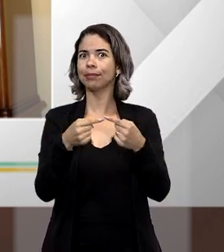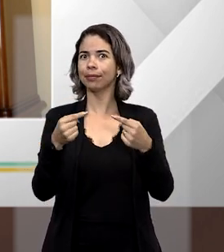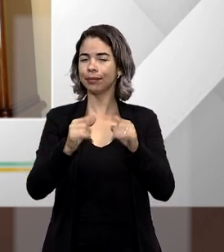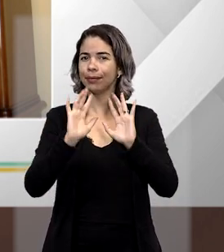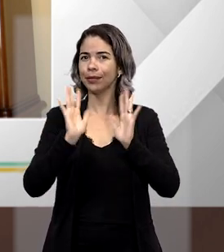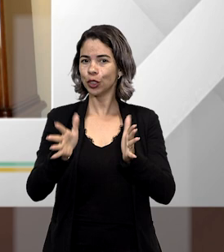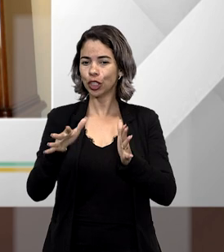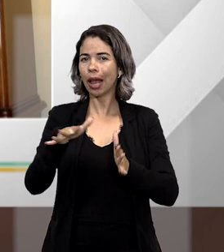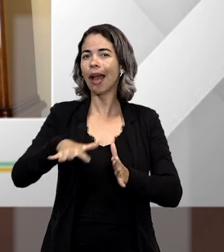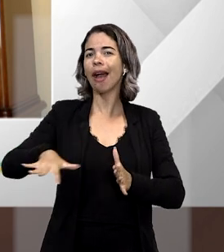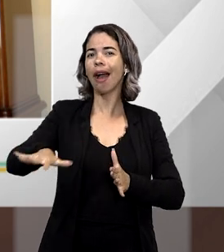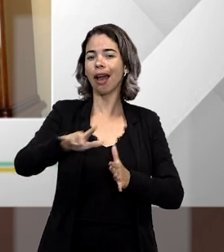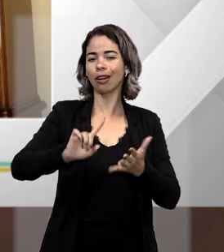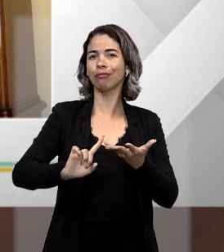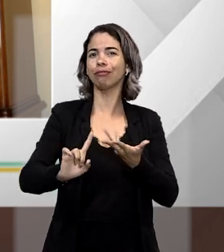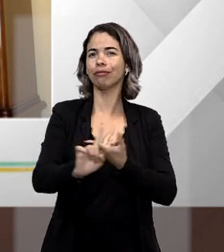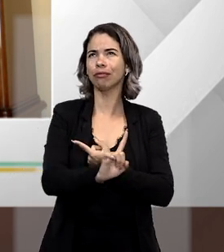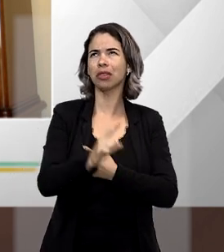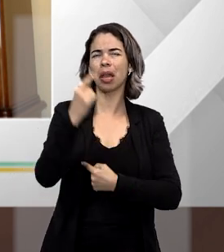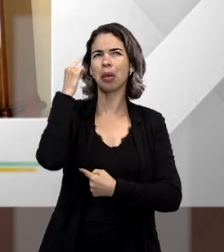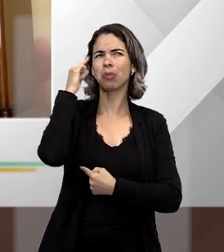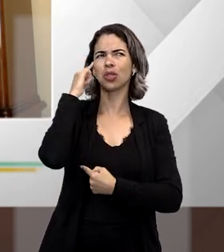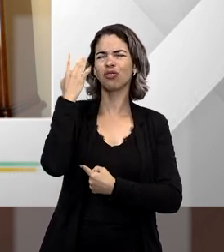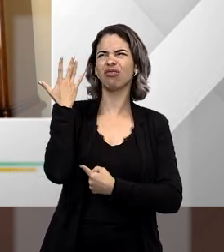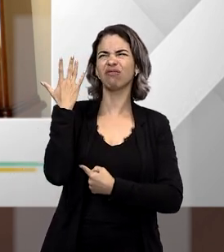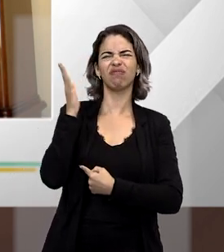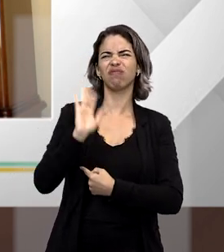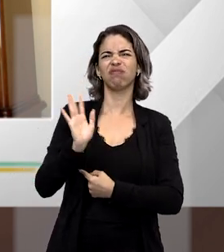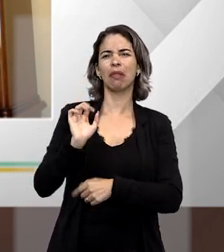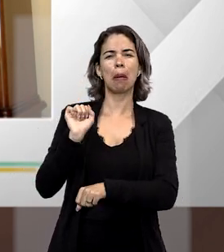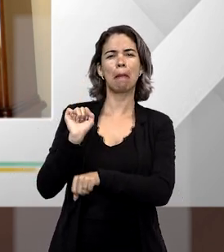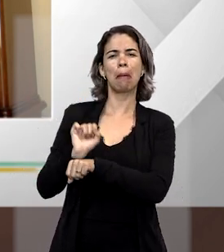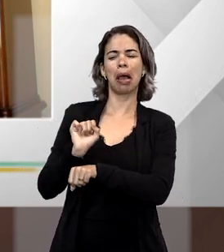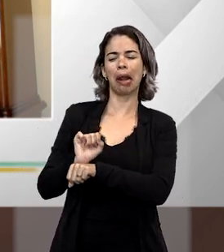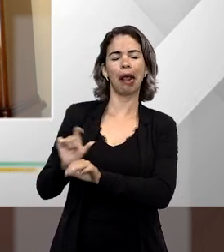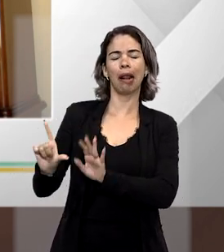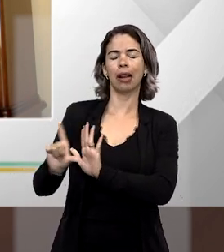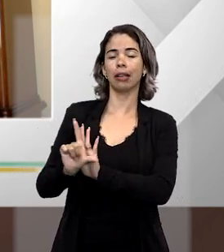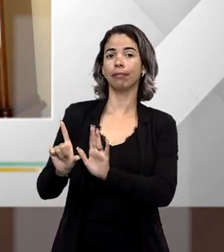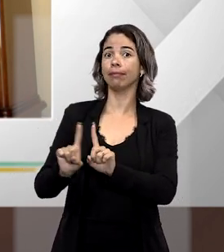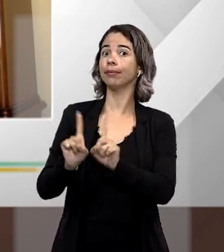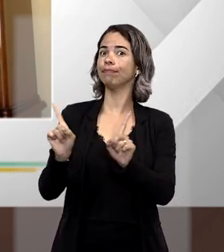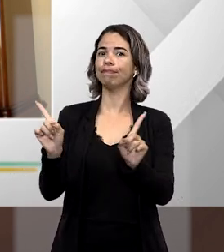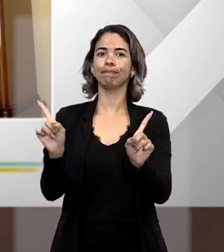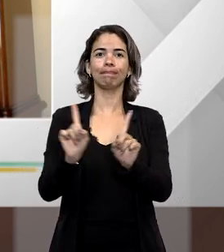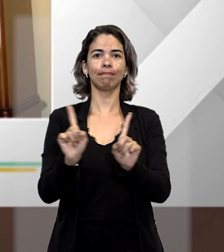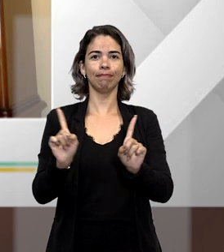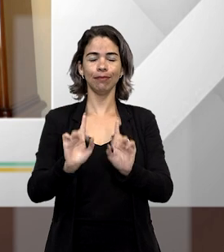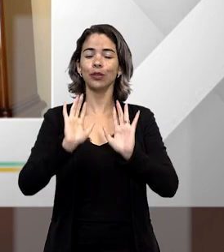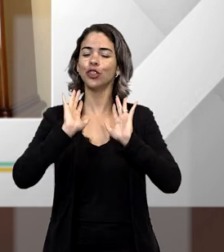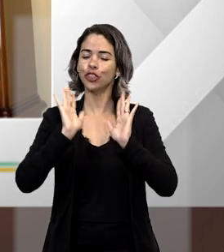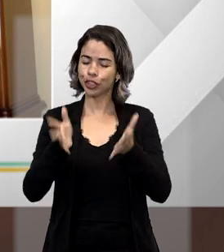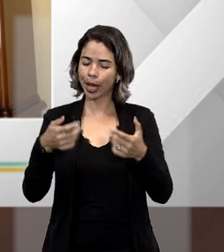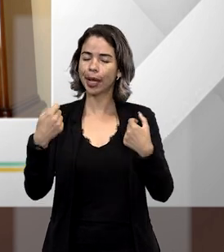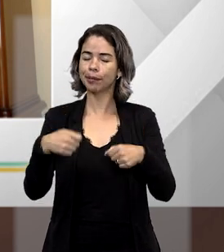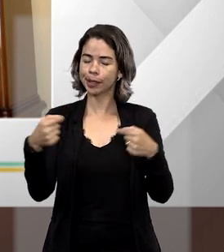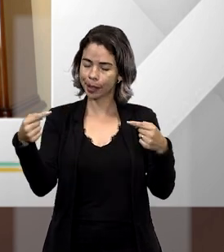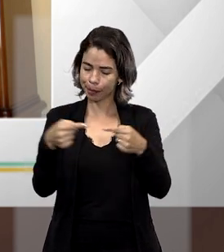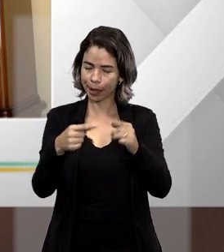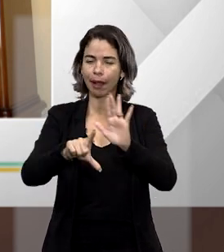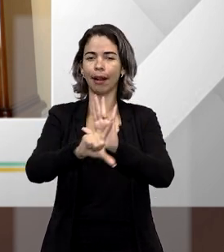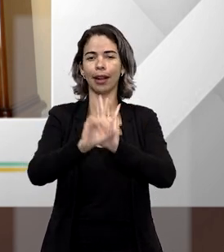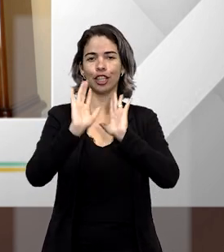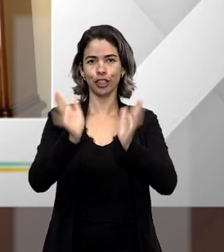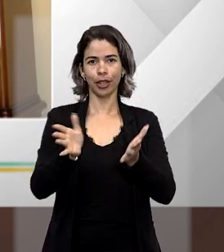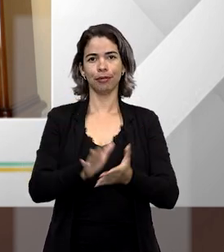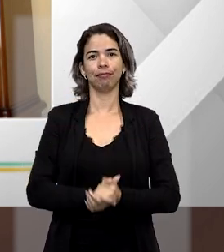estar sendo aplicada, quando imaginávamos que ficaria lá durante muito tempo adormecida. Mas não, nós já, infelizmente, já temos